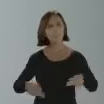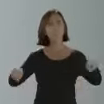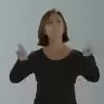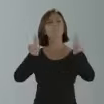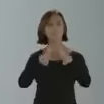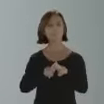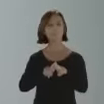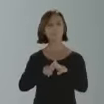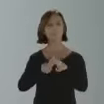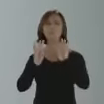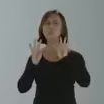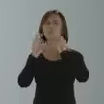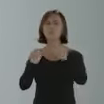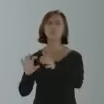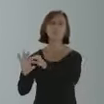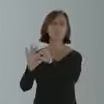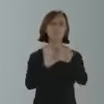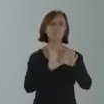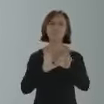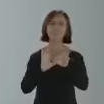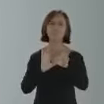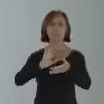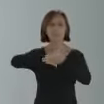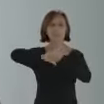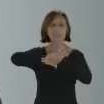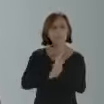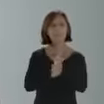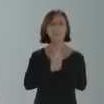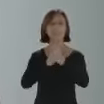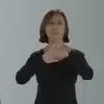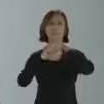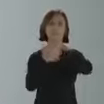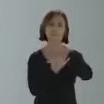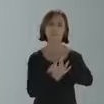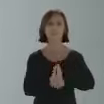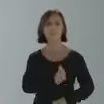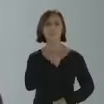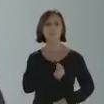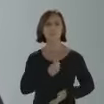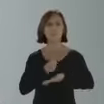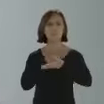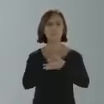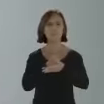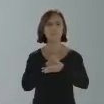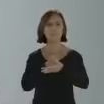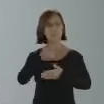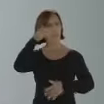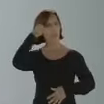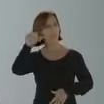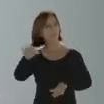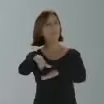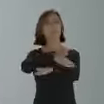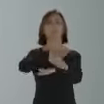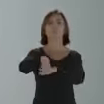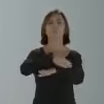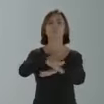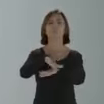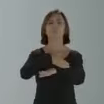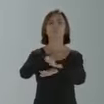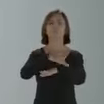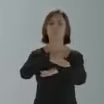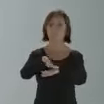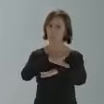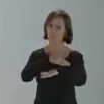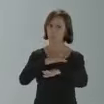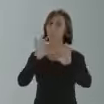Um esforço de todos. No combate ao vírus, pela vida, a opção é isolamento social e reforço